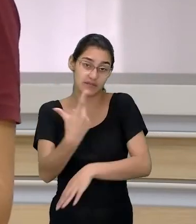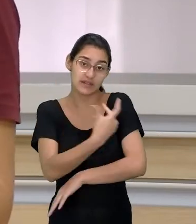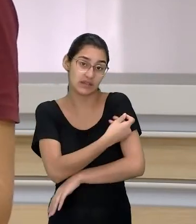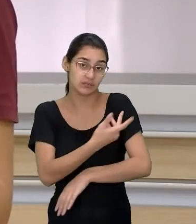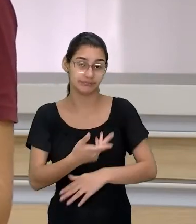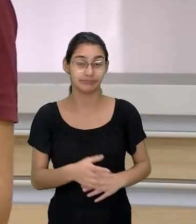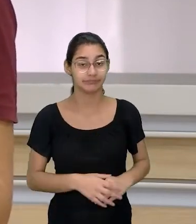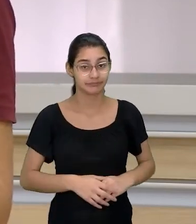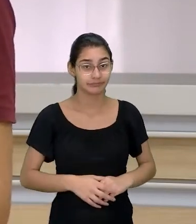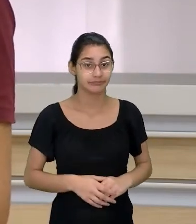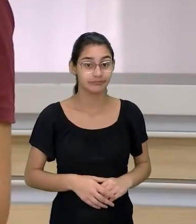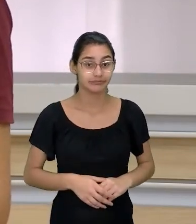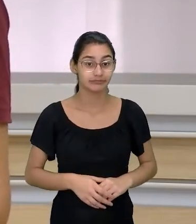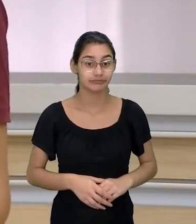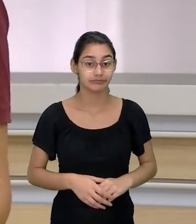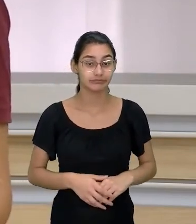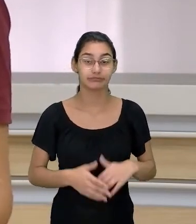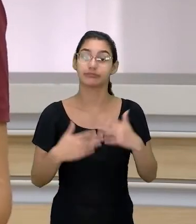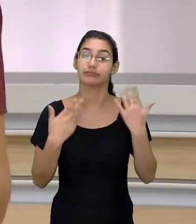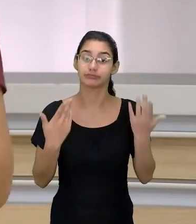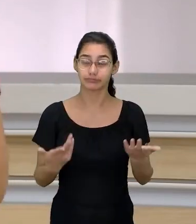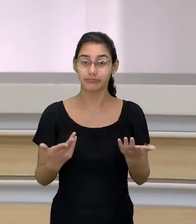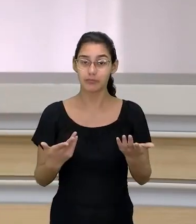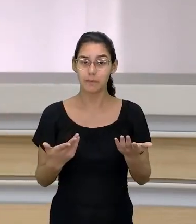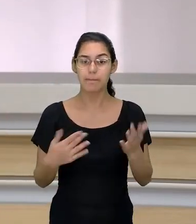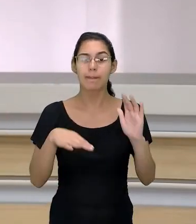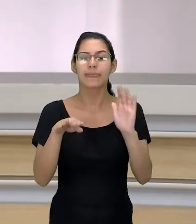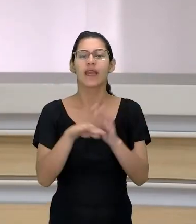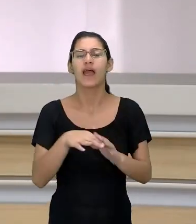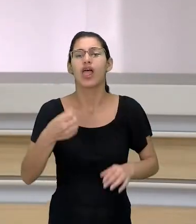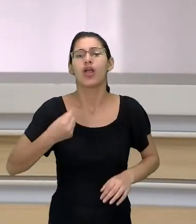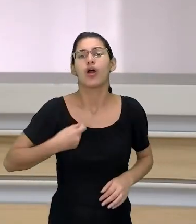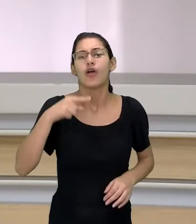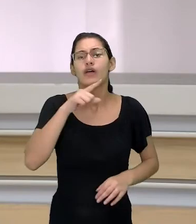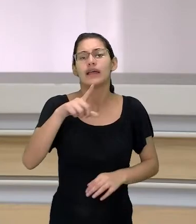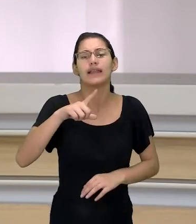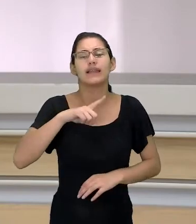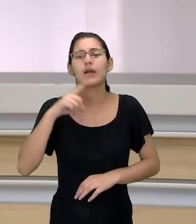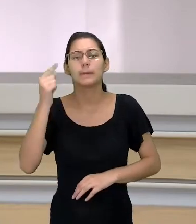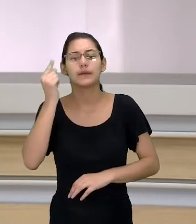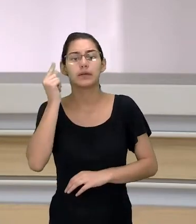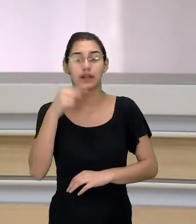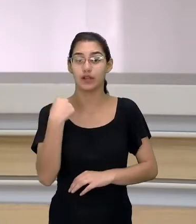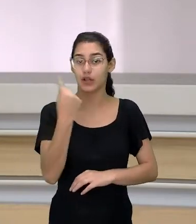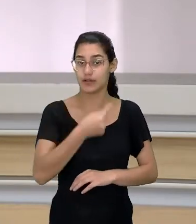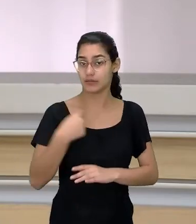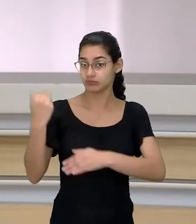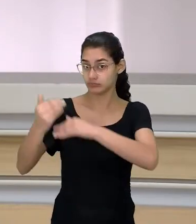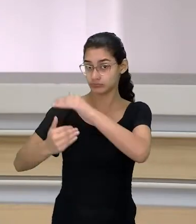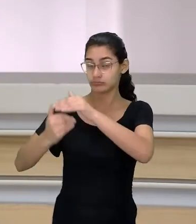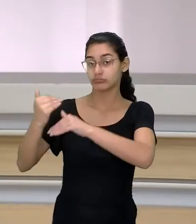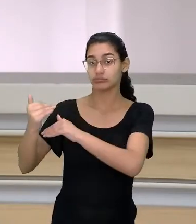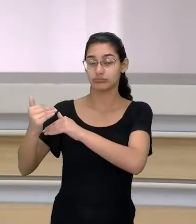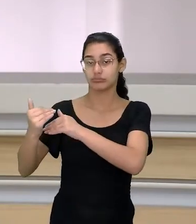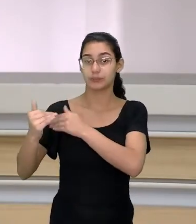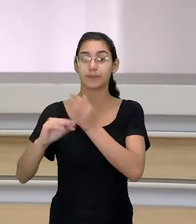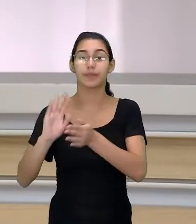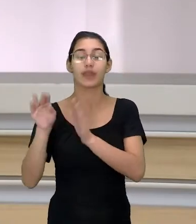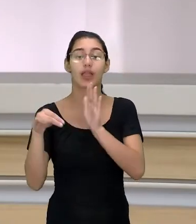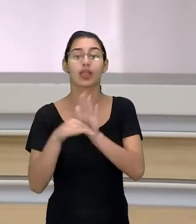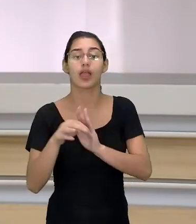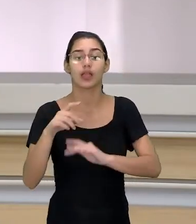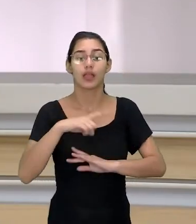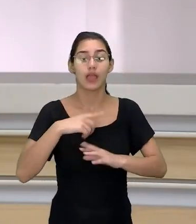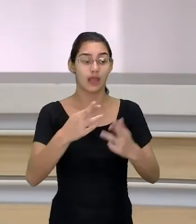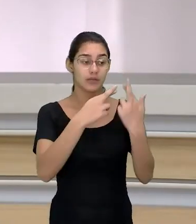vacinas. Então, até que ponto existe o peso da nossa consequência? Até que ponto